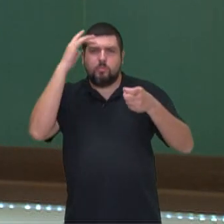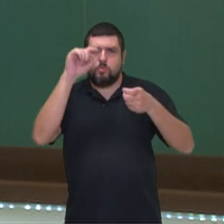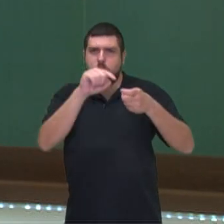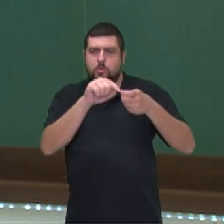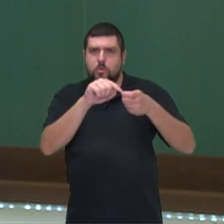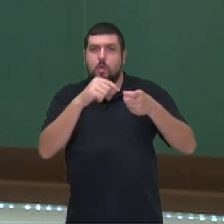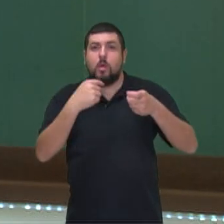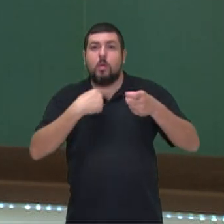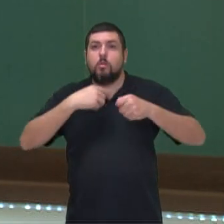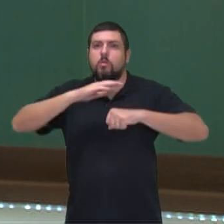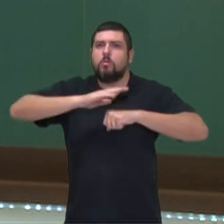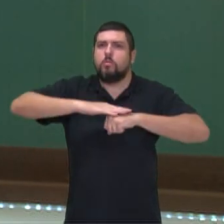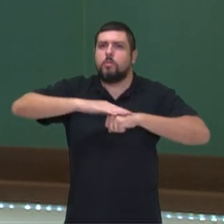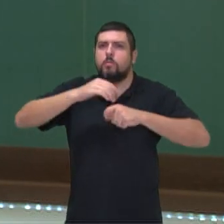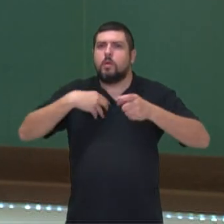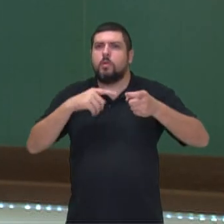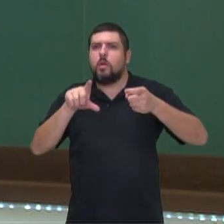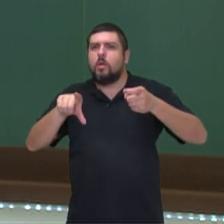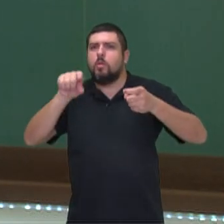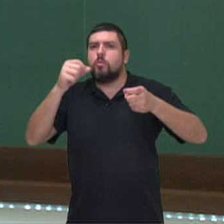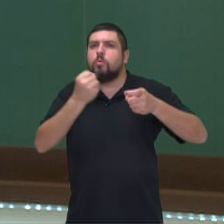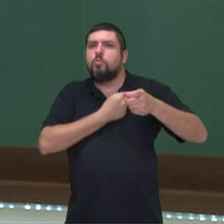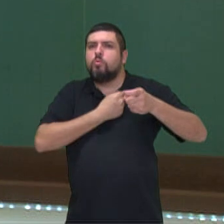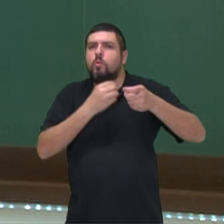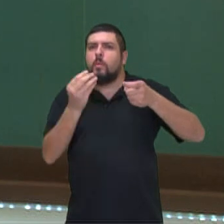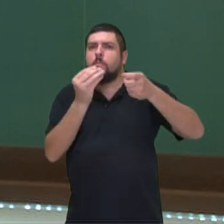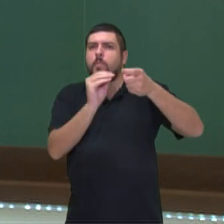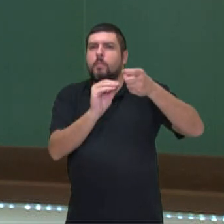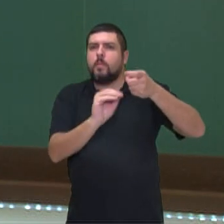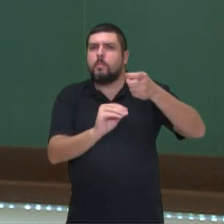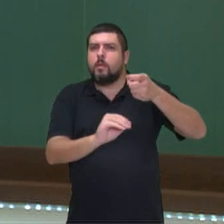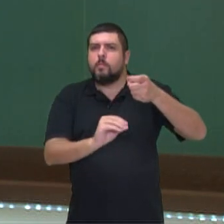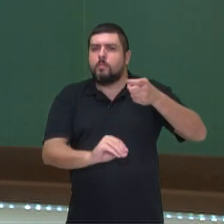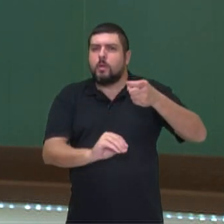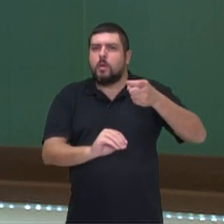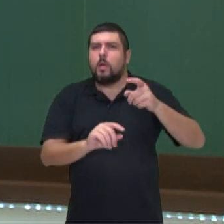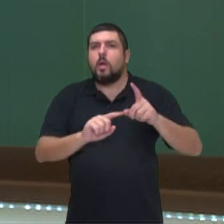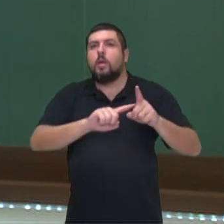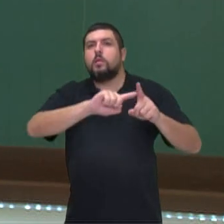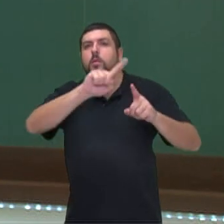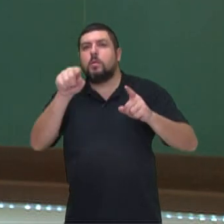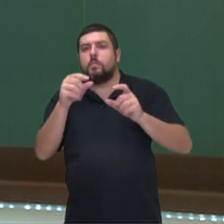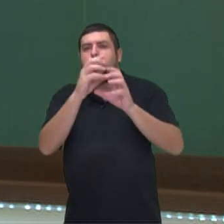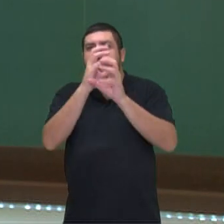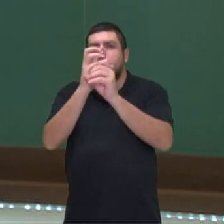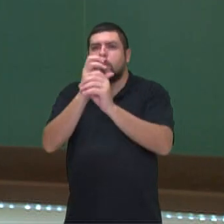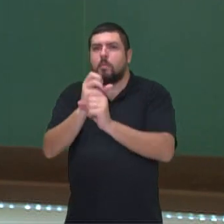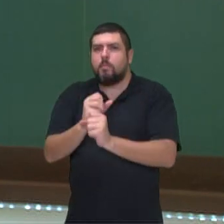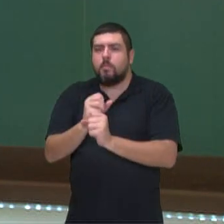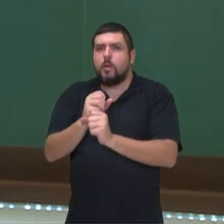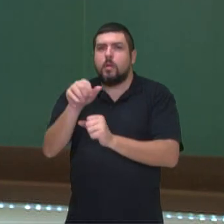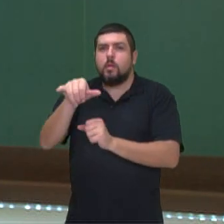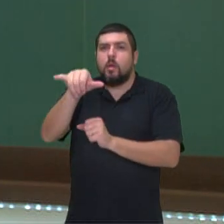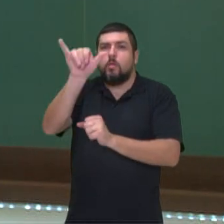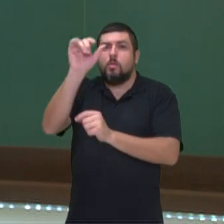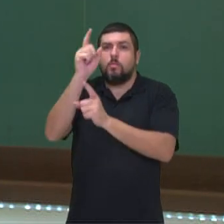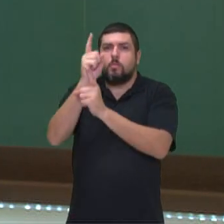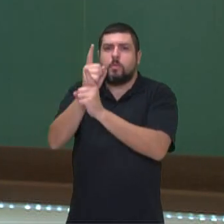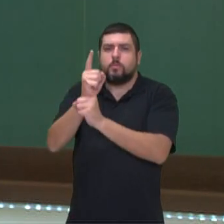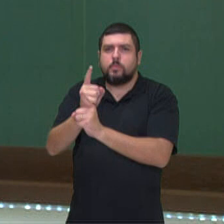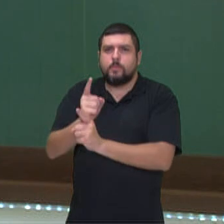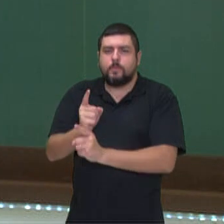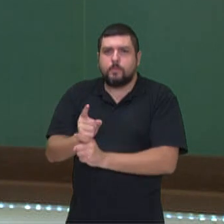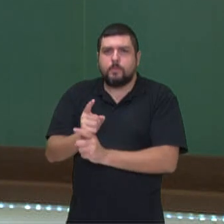valores de Y e podemos montar as coordenadas. Isso mesmo, esse é um primeiro passo. Você pode escolher